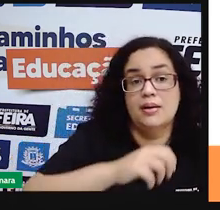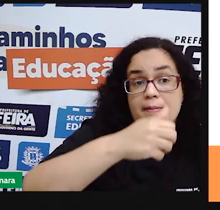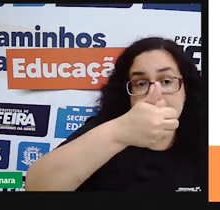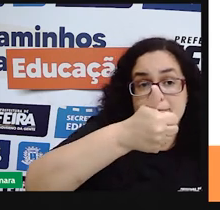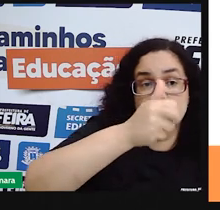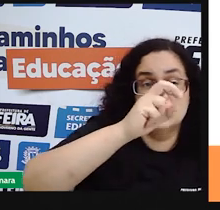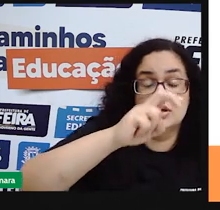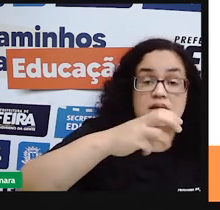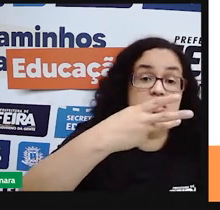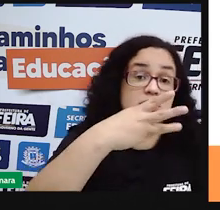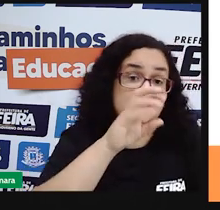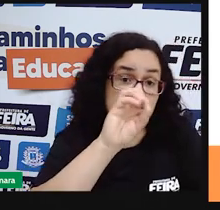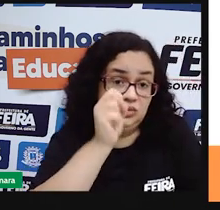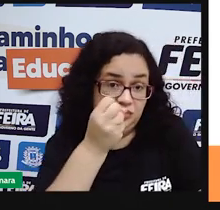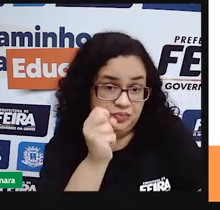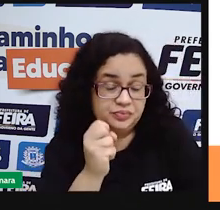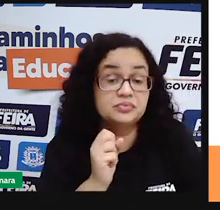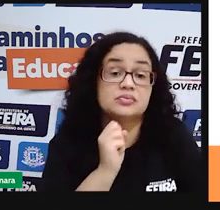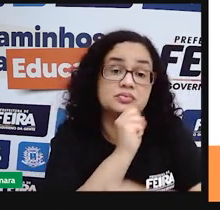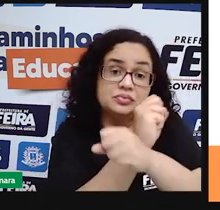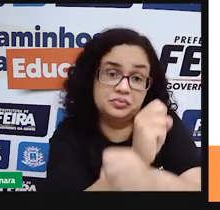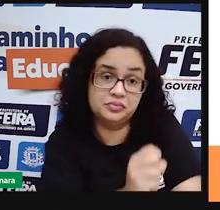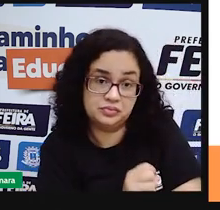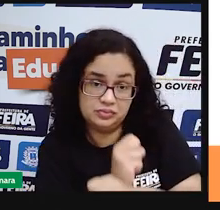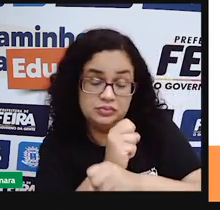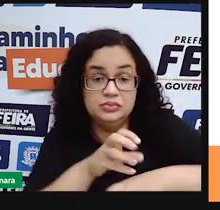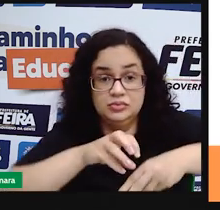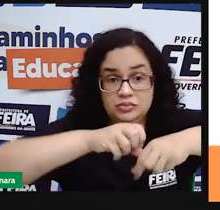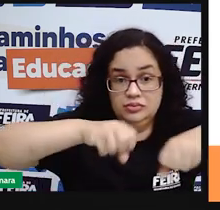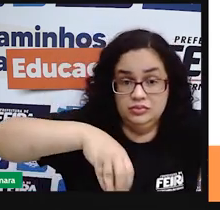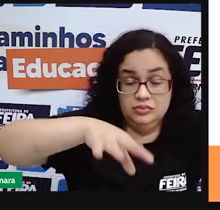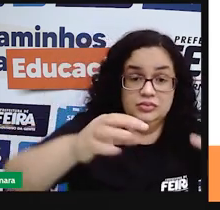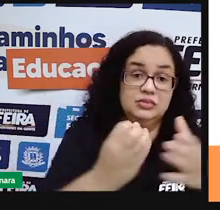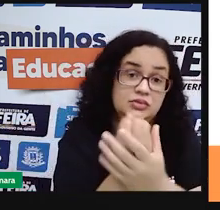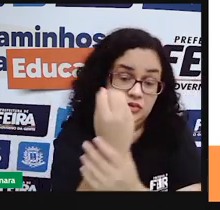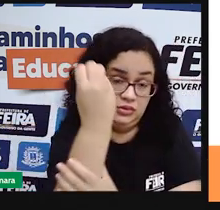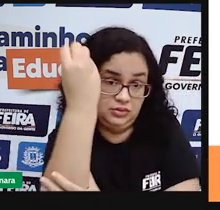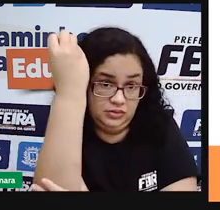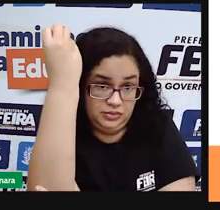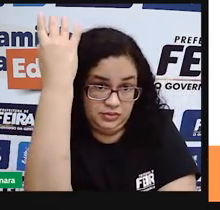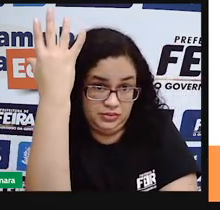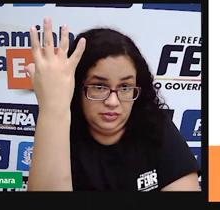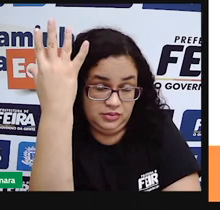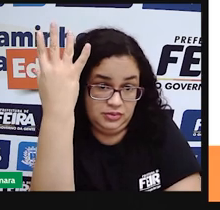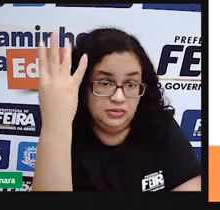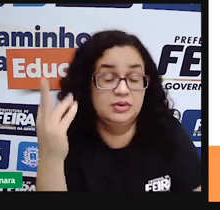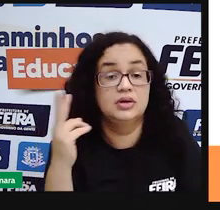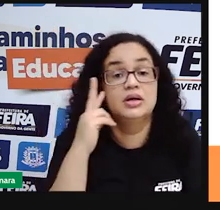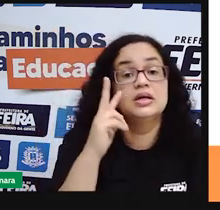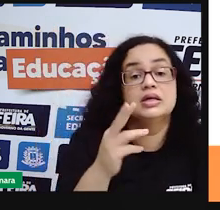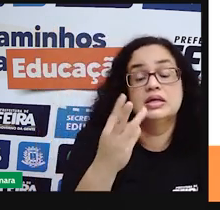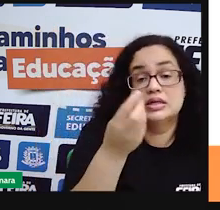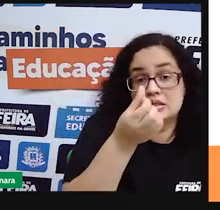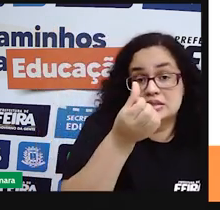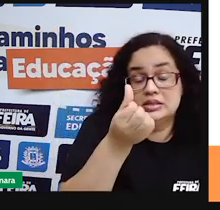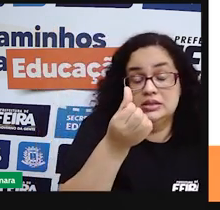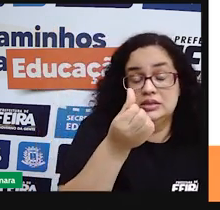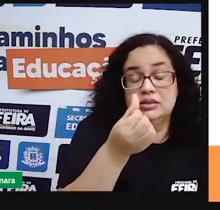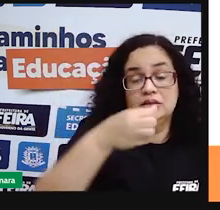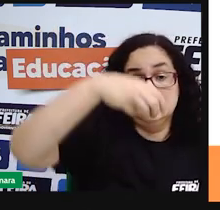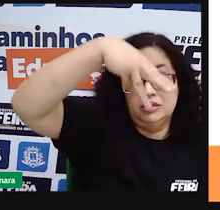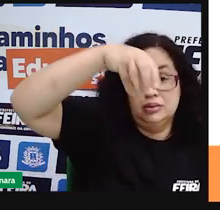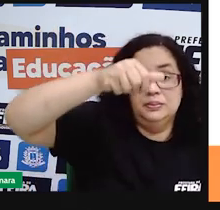efetivou-se a exploração mineral e vegetal da região e a distribuição das seis marias dos lotes de